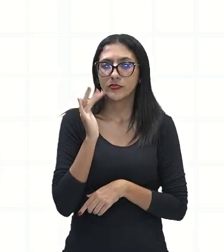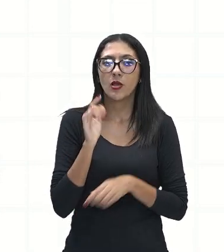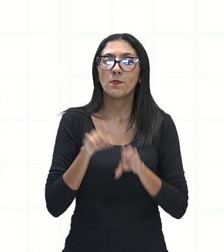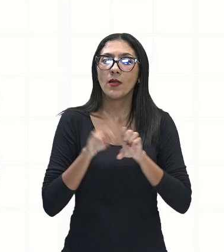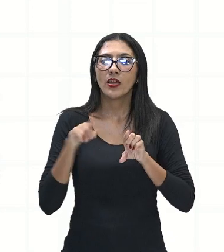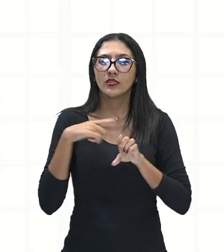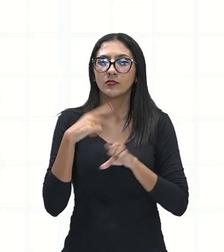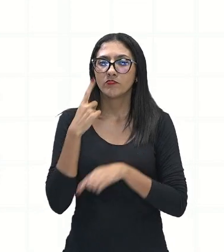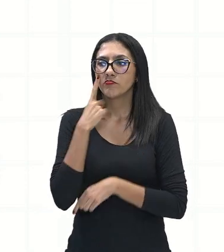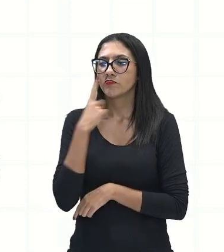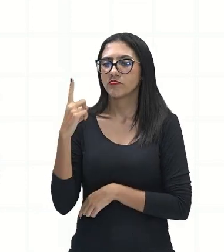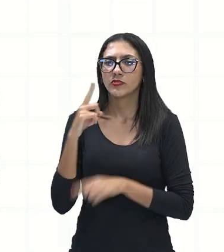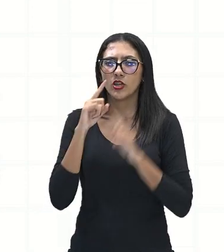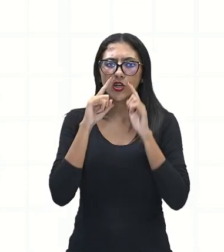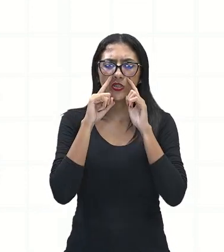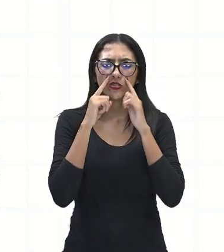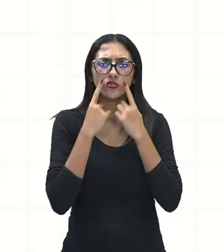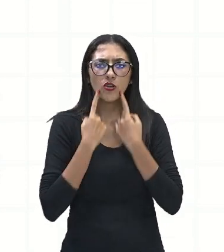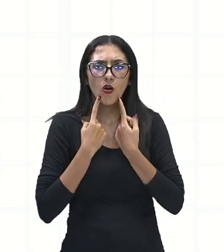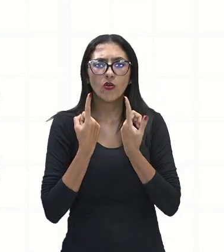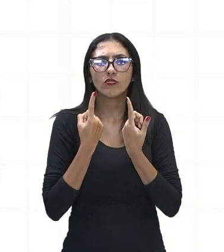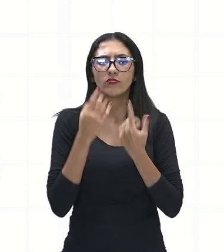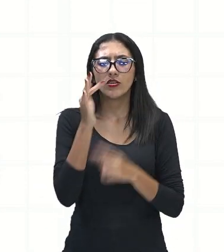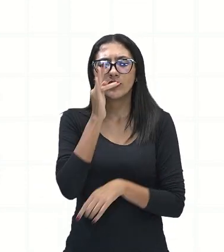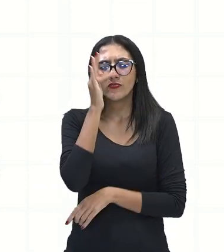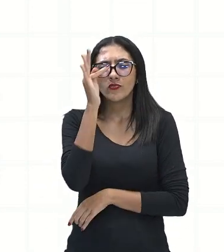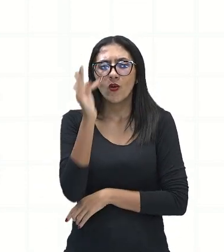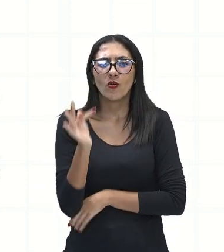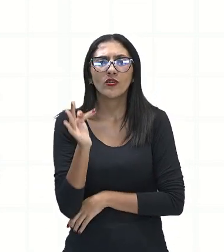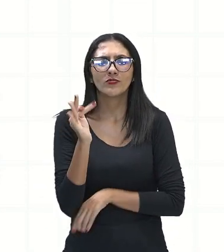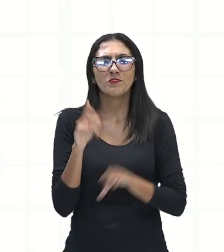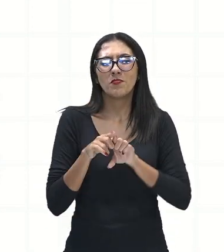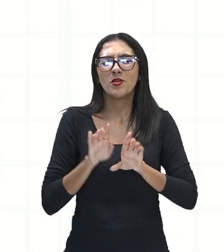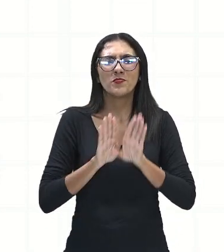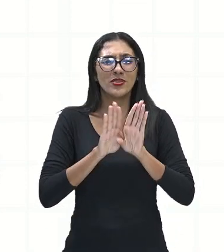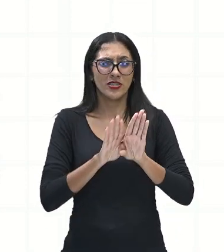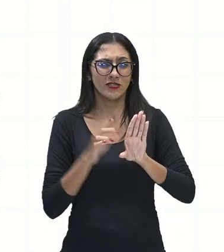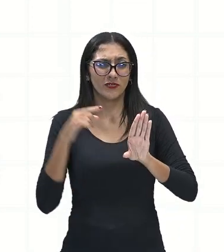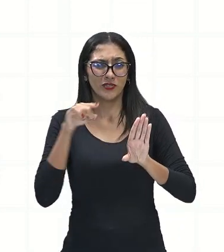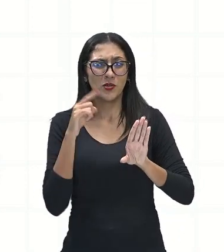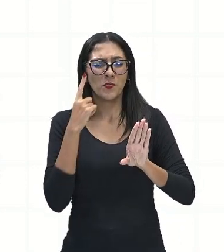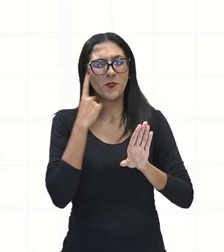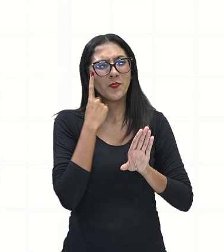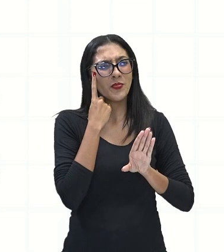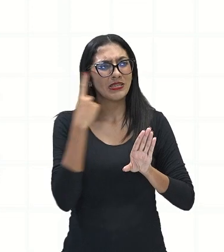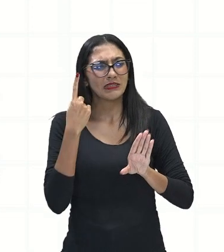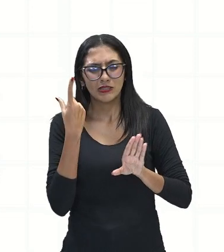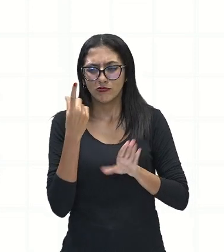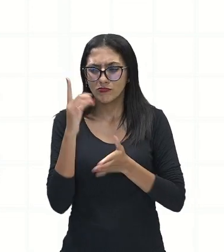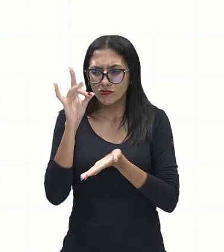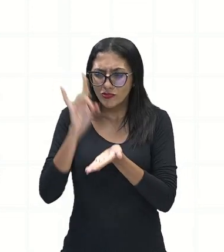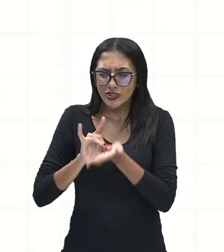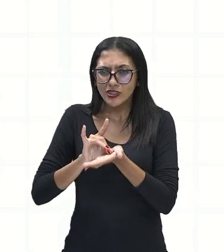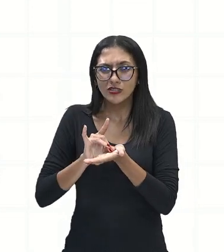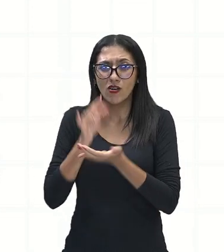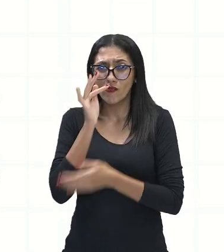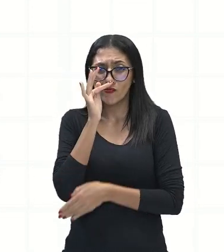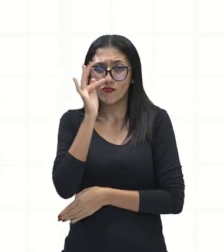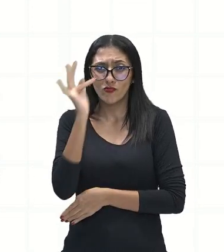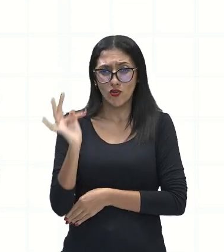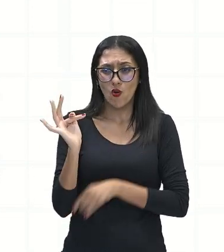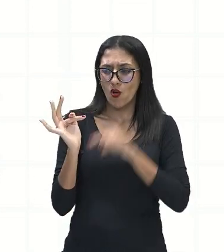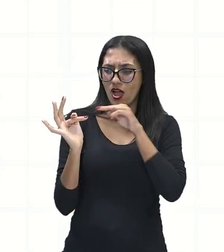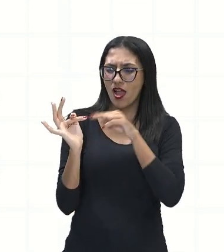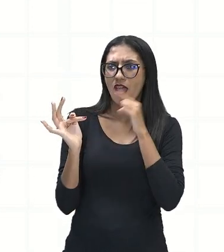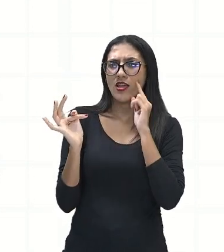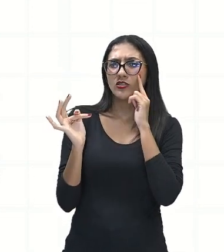choram as rosas. Aí, a gente se pergunta, será que as rosas, de fato, choram ou